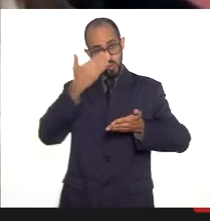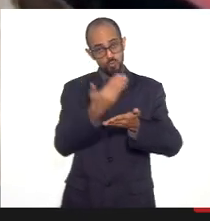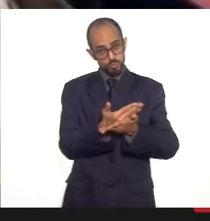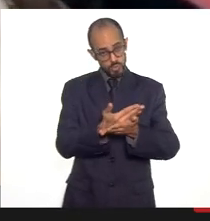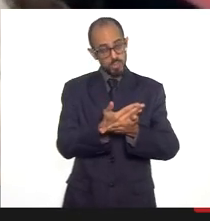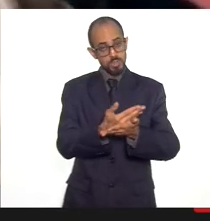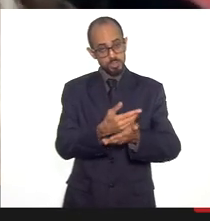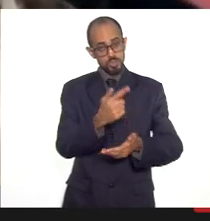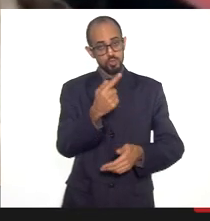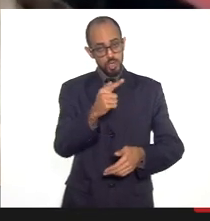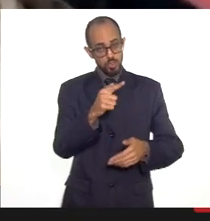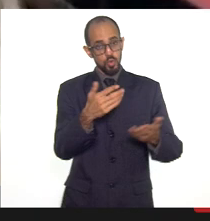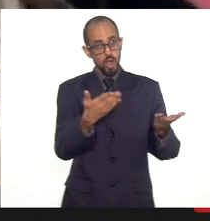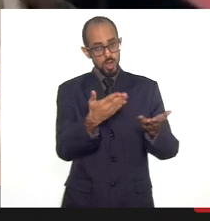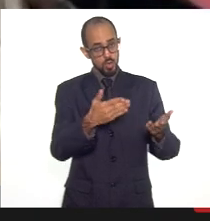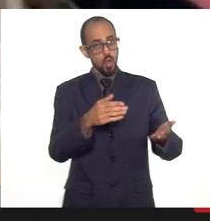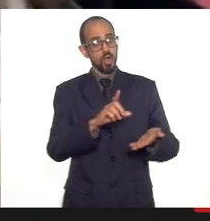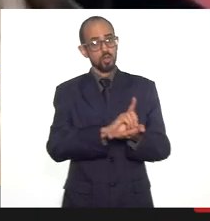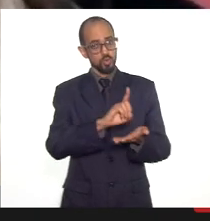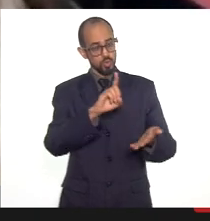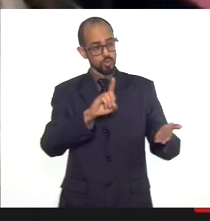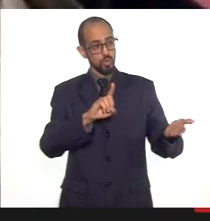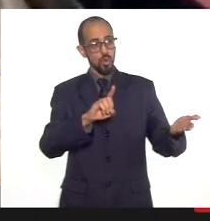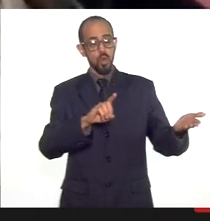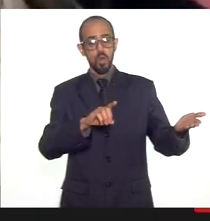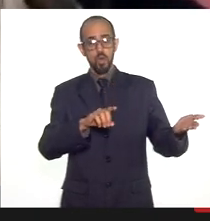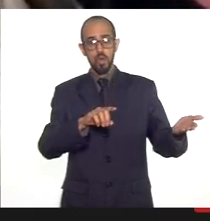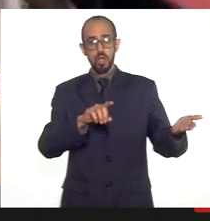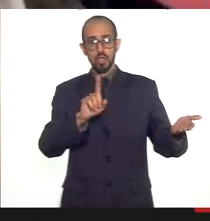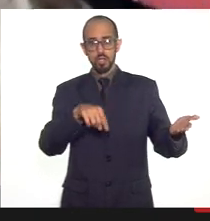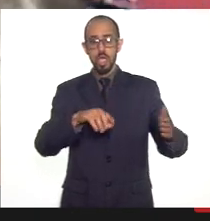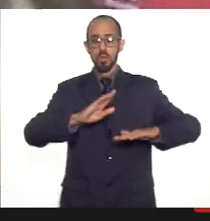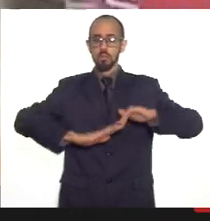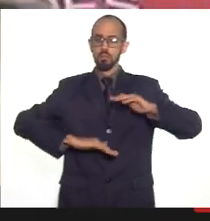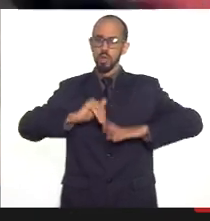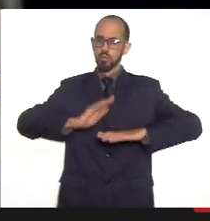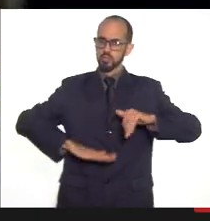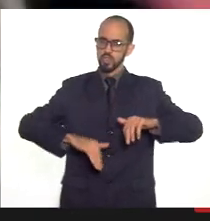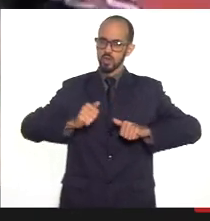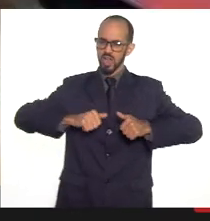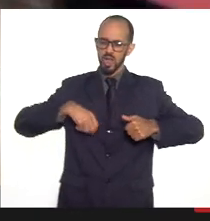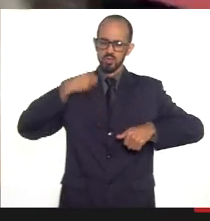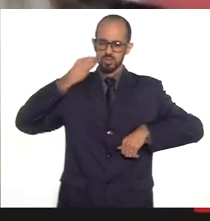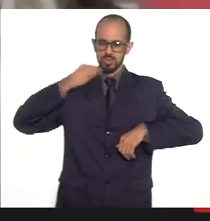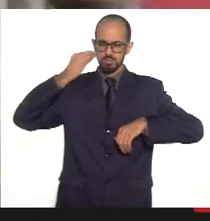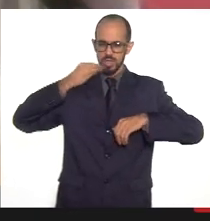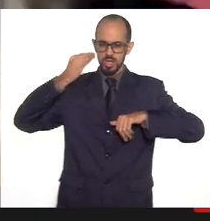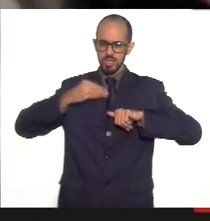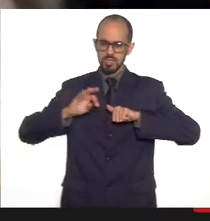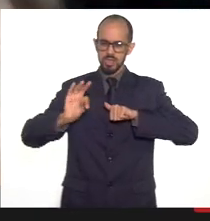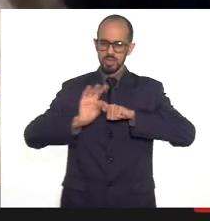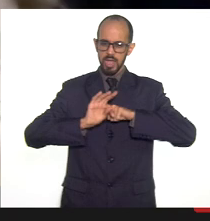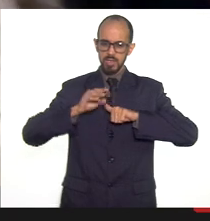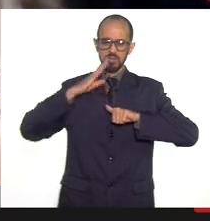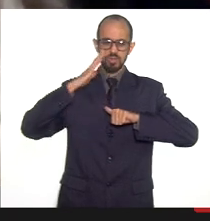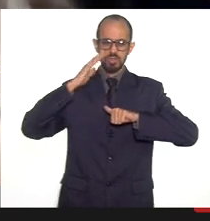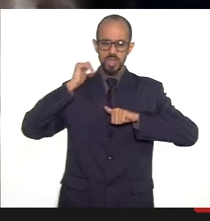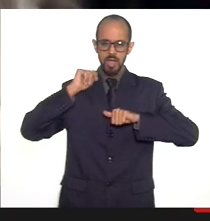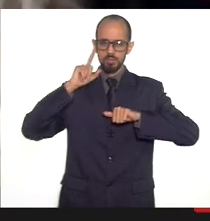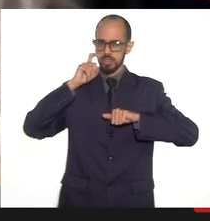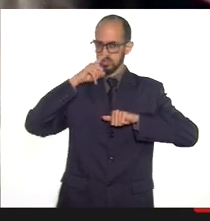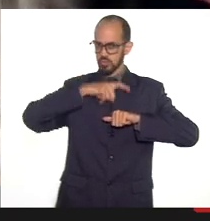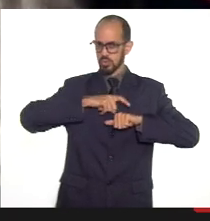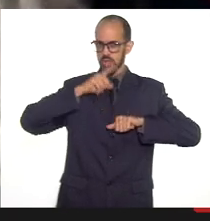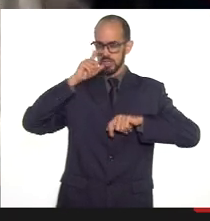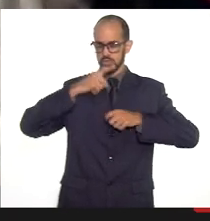gestão no doutor Kiep que é um um profissional de carreira técnico sabe das dificuldades